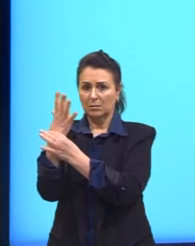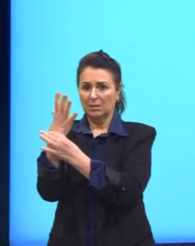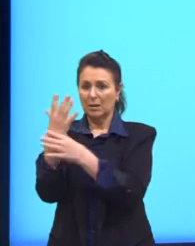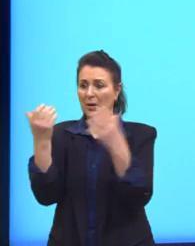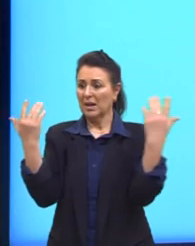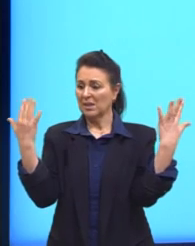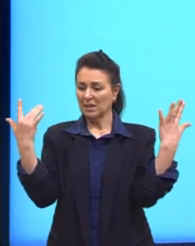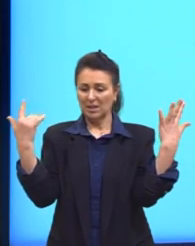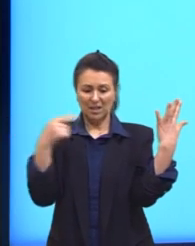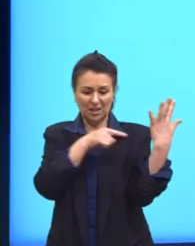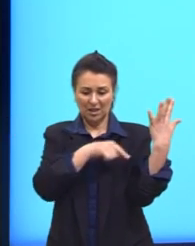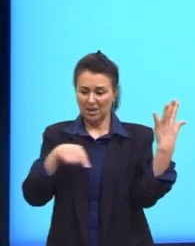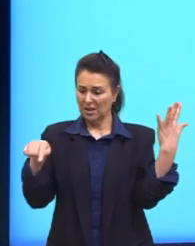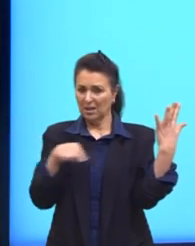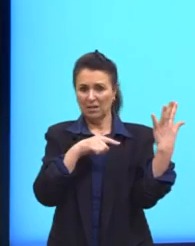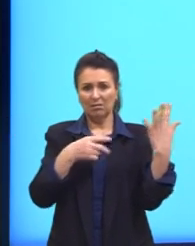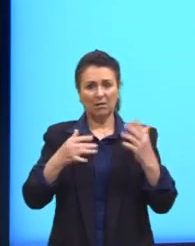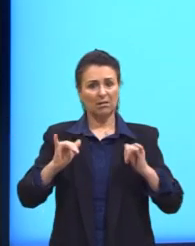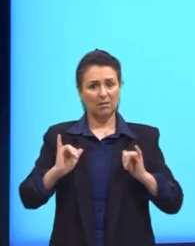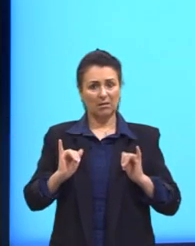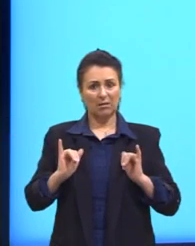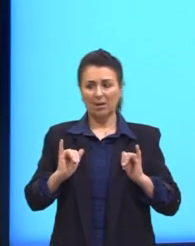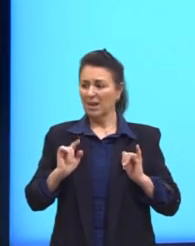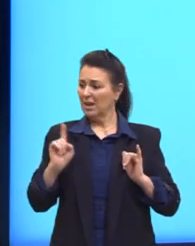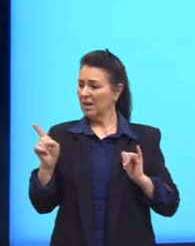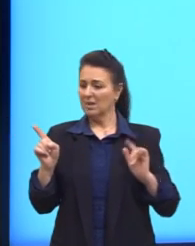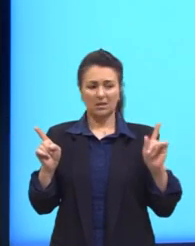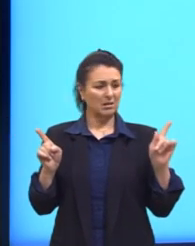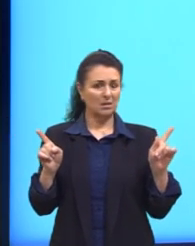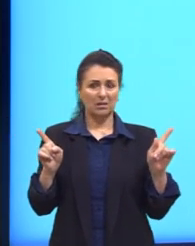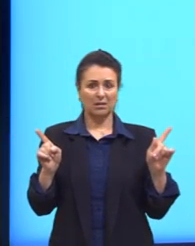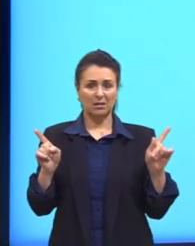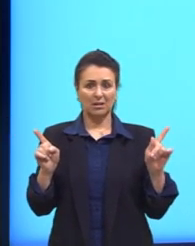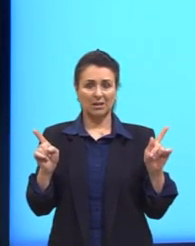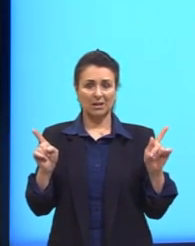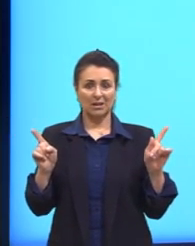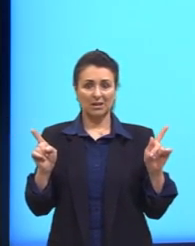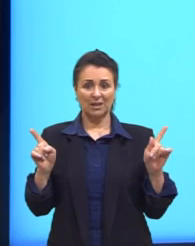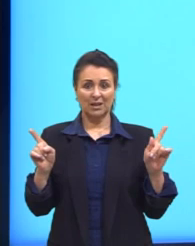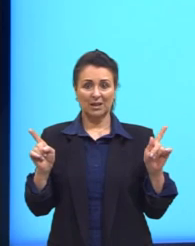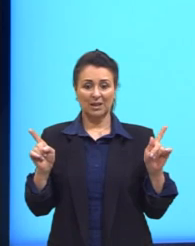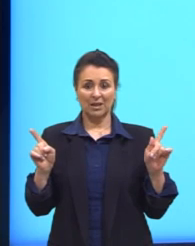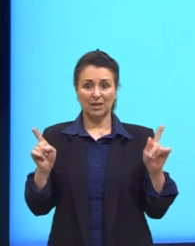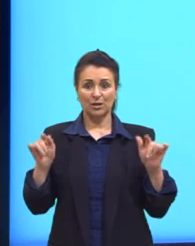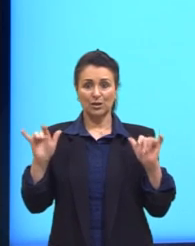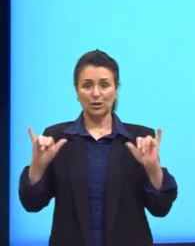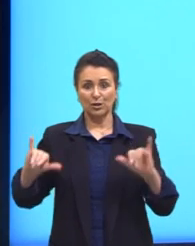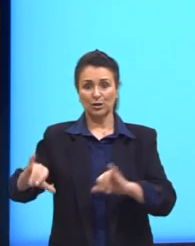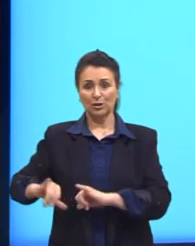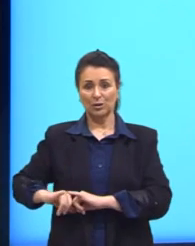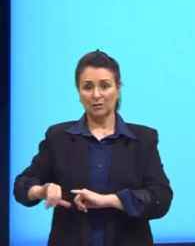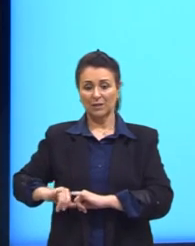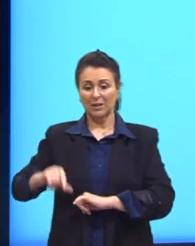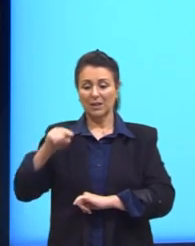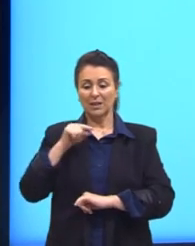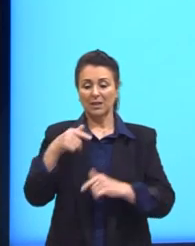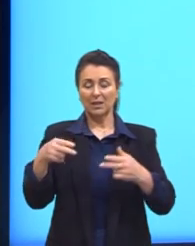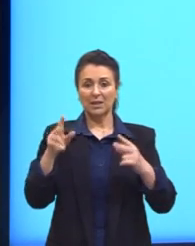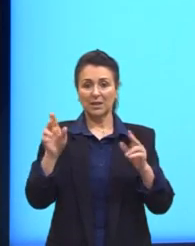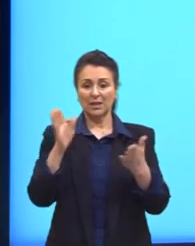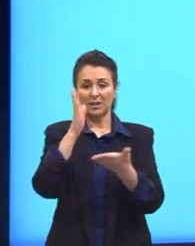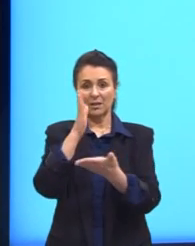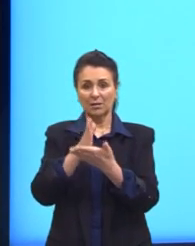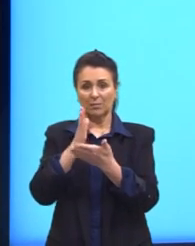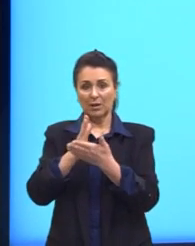descansando, a gente está falando sobre essa ideia de dominante e dominado. E que essas relações de